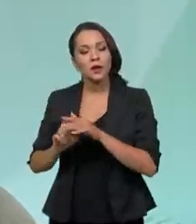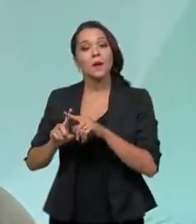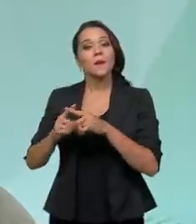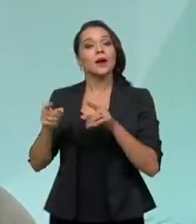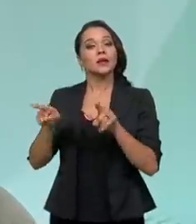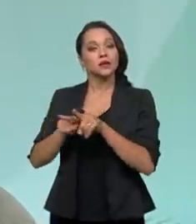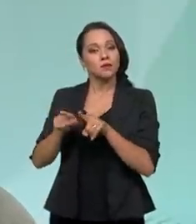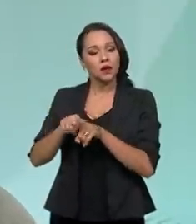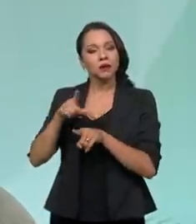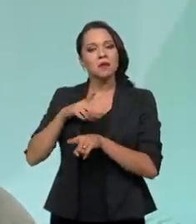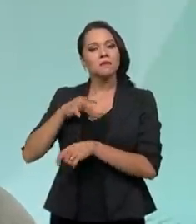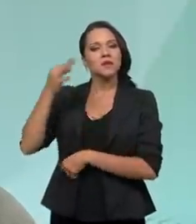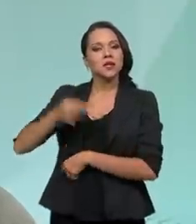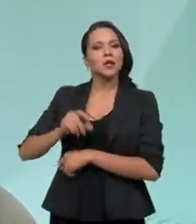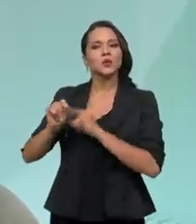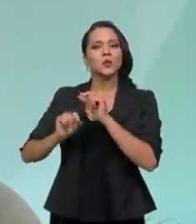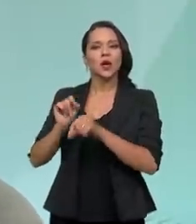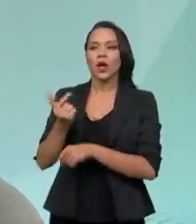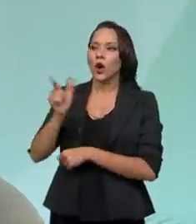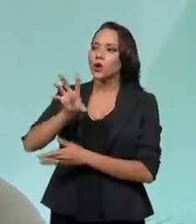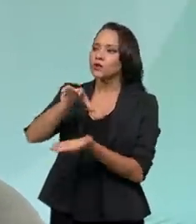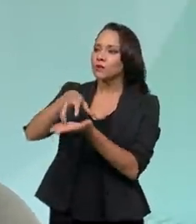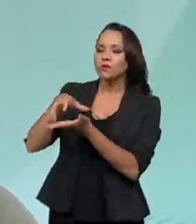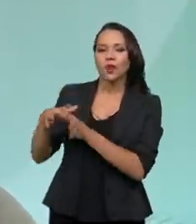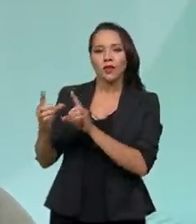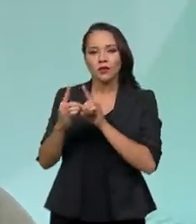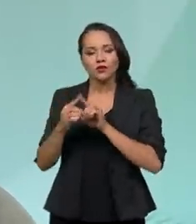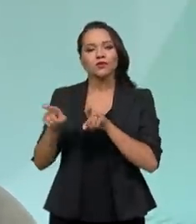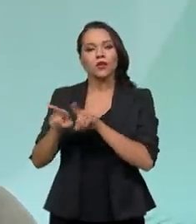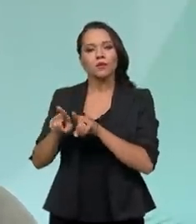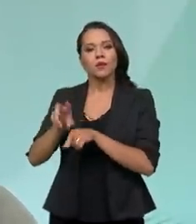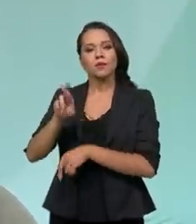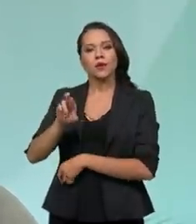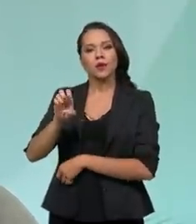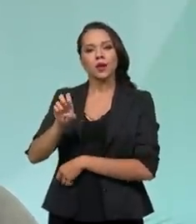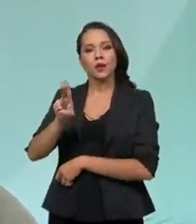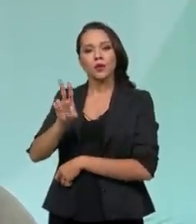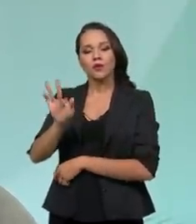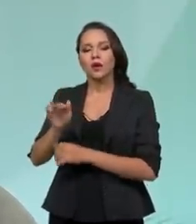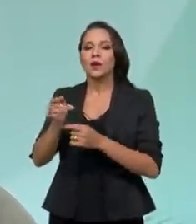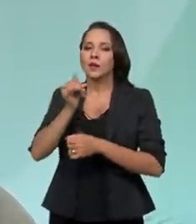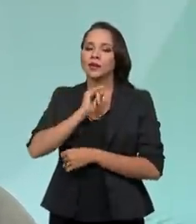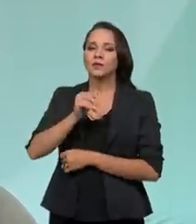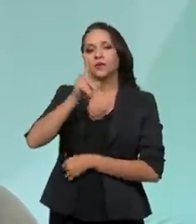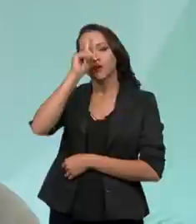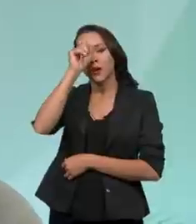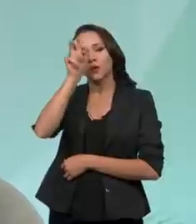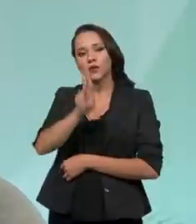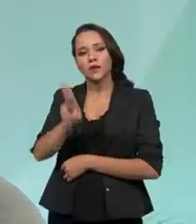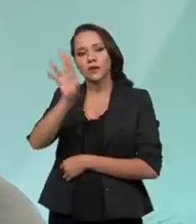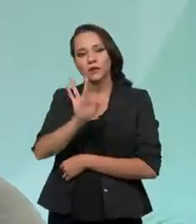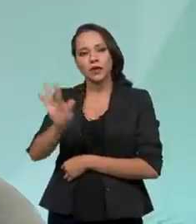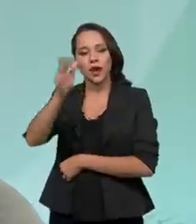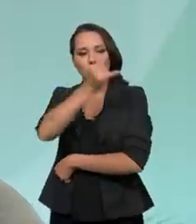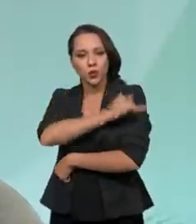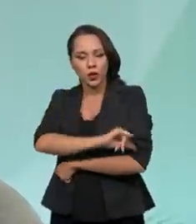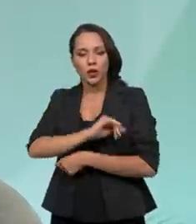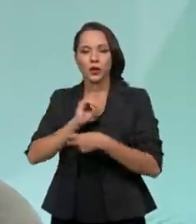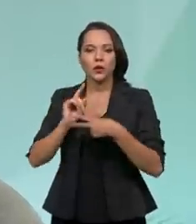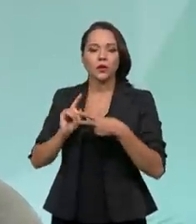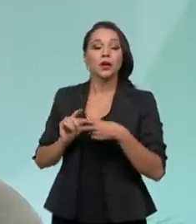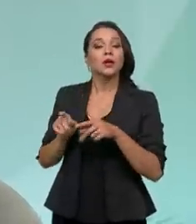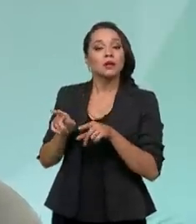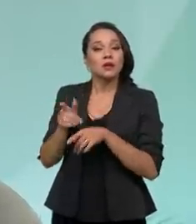temos com certeza aí outras unidades que são atendidas também pelo REUF, como os hospitais da Universidade Federal do Rio de Janeiro,